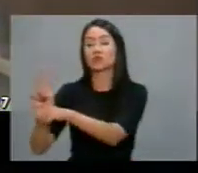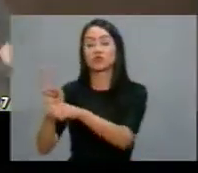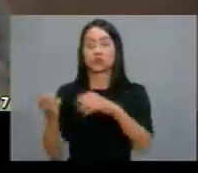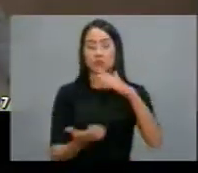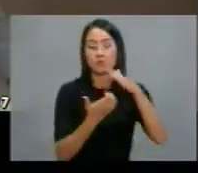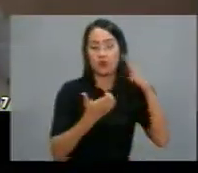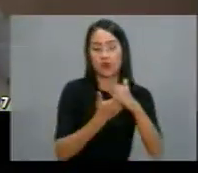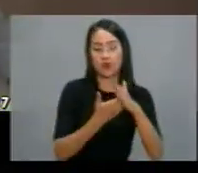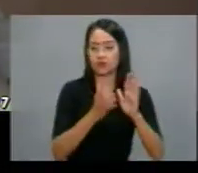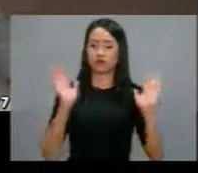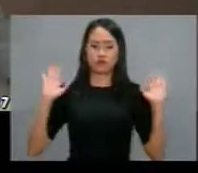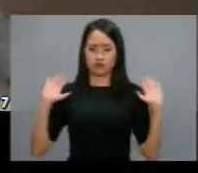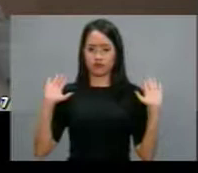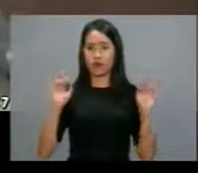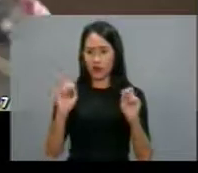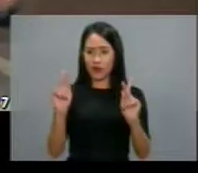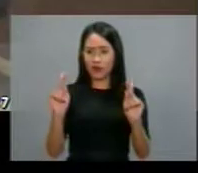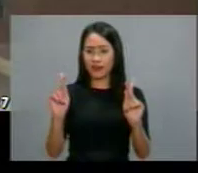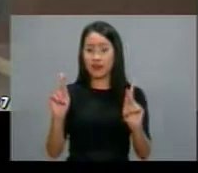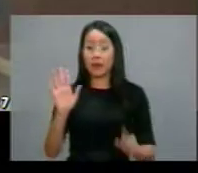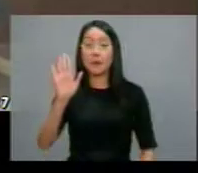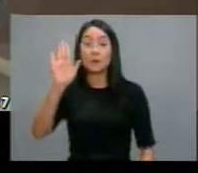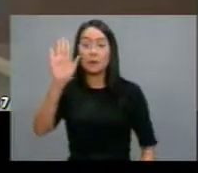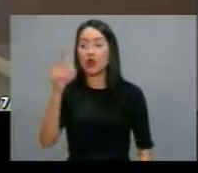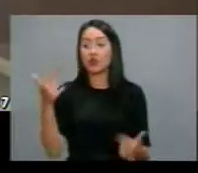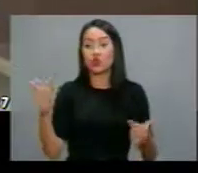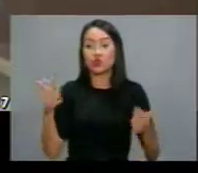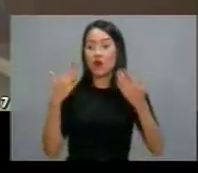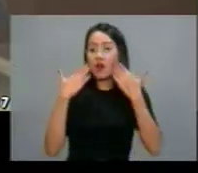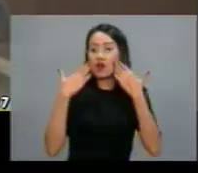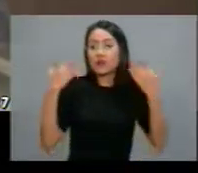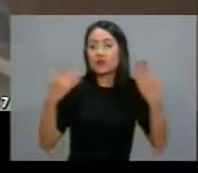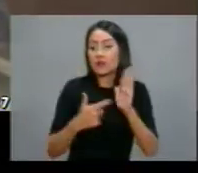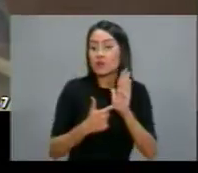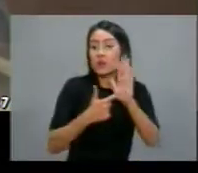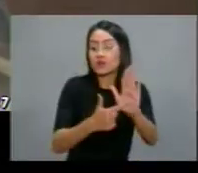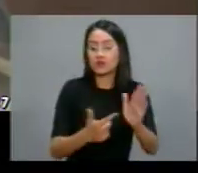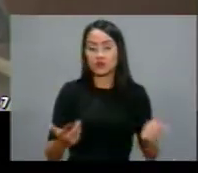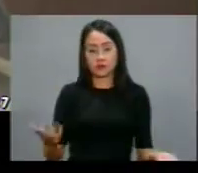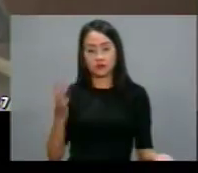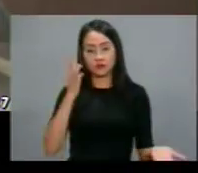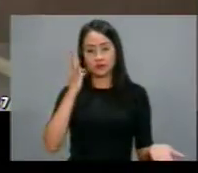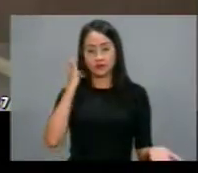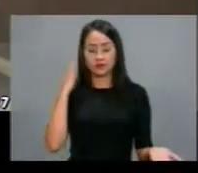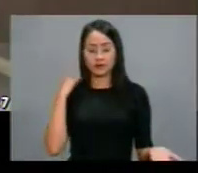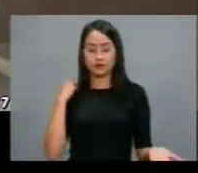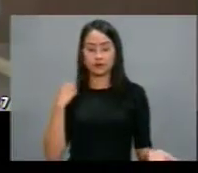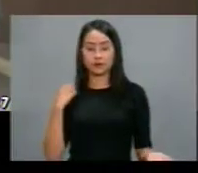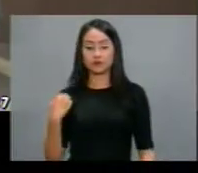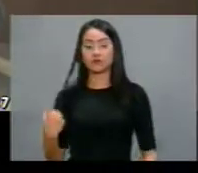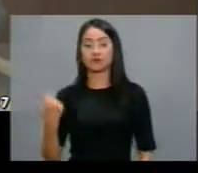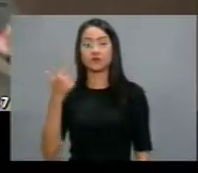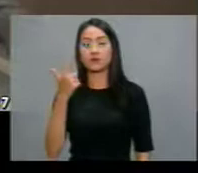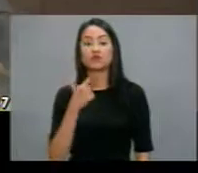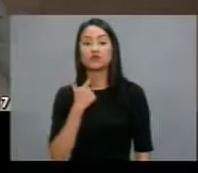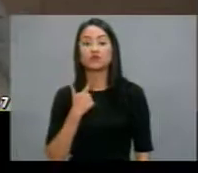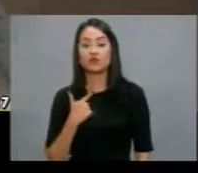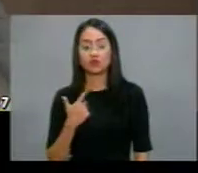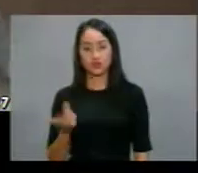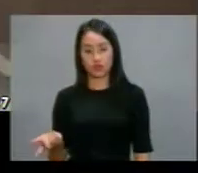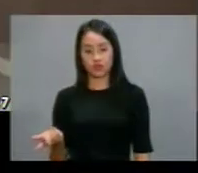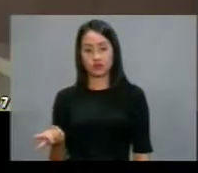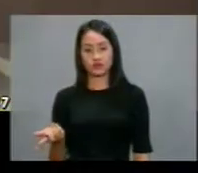A questão é que não há qualquer transparência e não se deseja ter transparência. Não se deseja ter transparência.